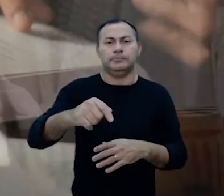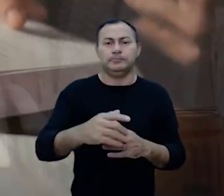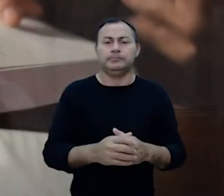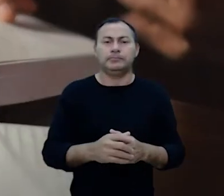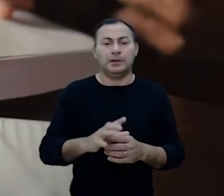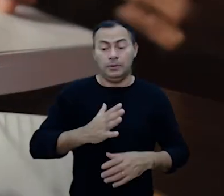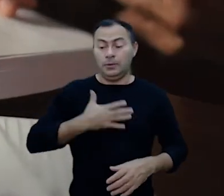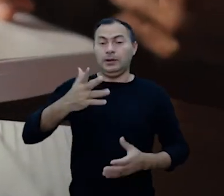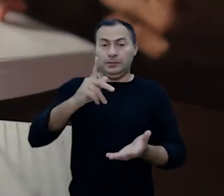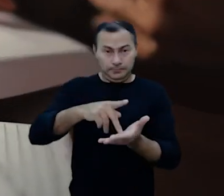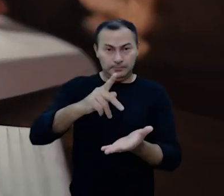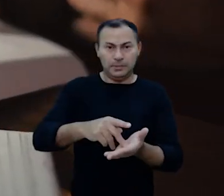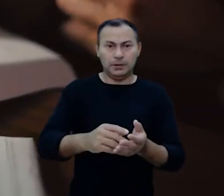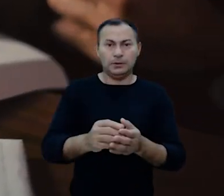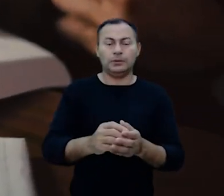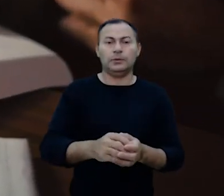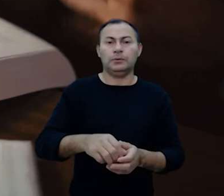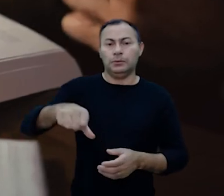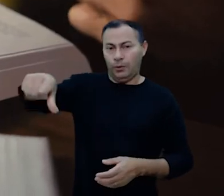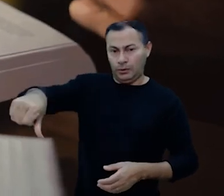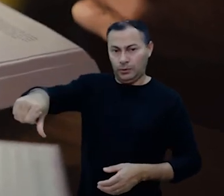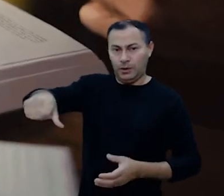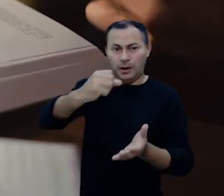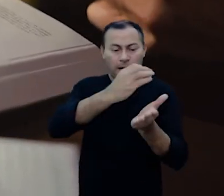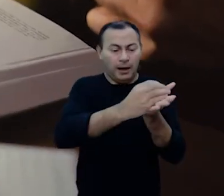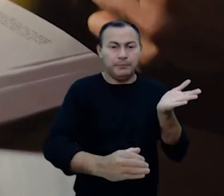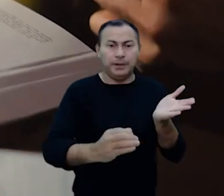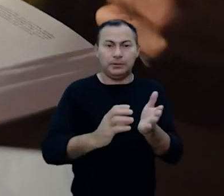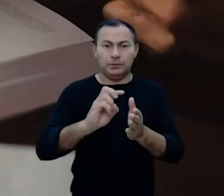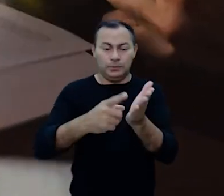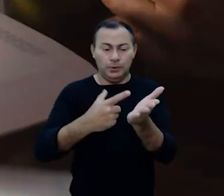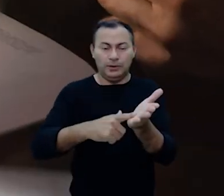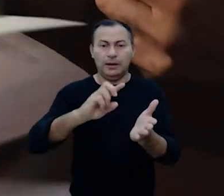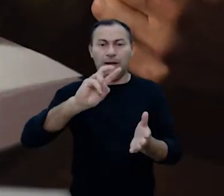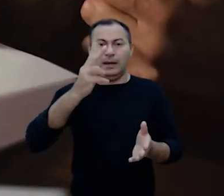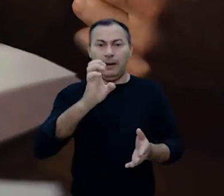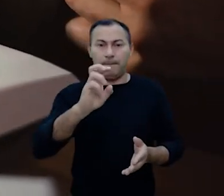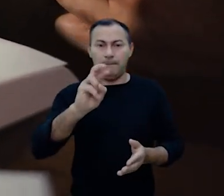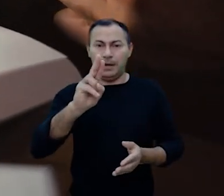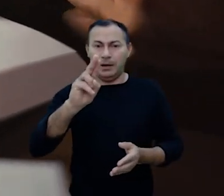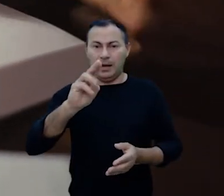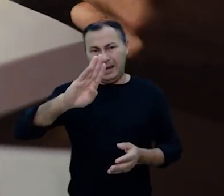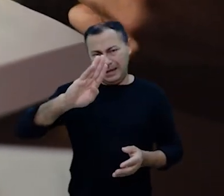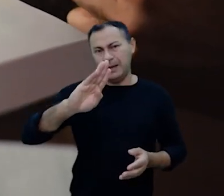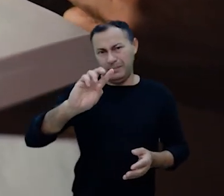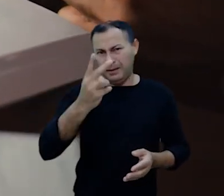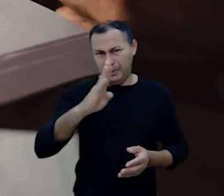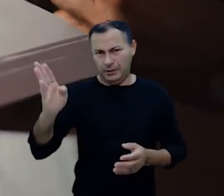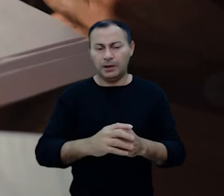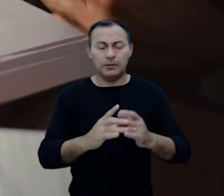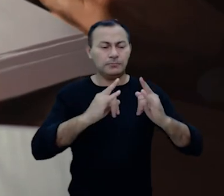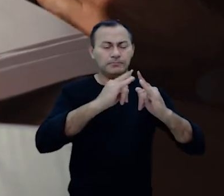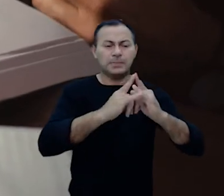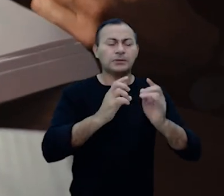assim, e esta é uma surpreendente verdade. No nono capítulo do livro de Hebreus, o autor diz que a tenda de adoração, o tabernáculo que existiu